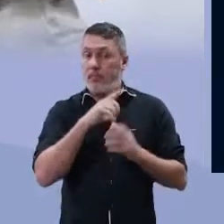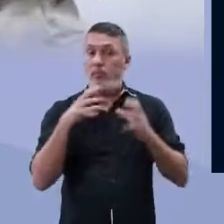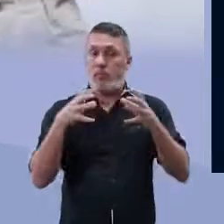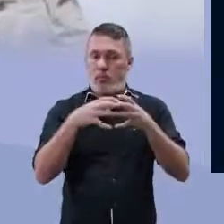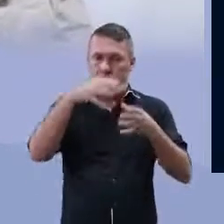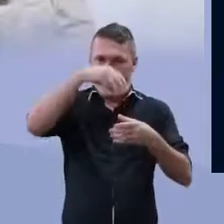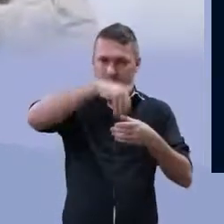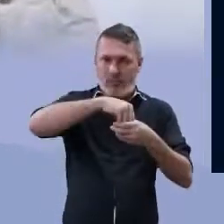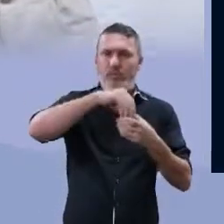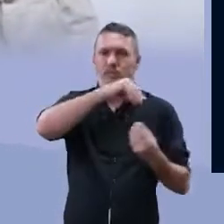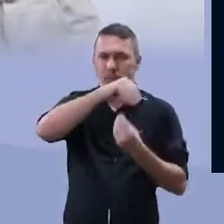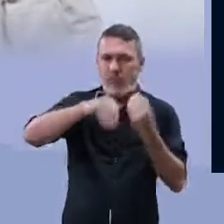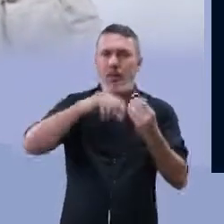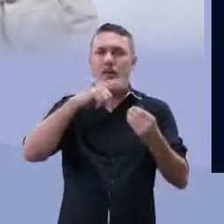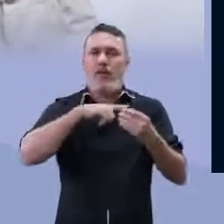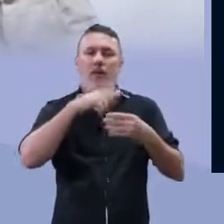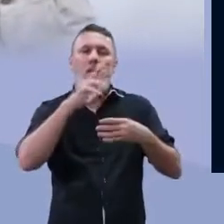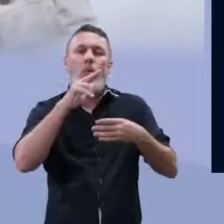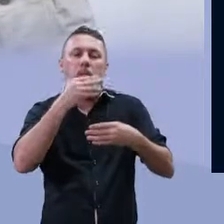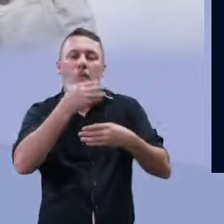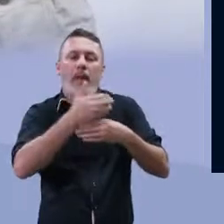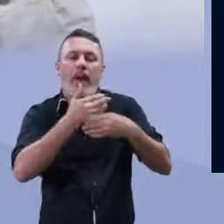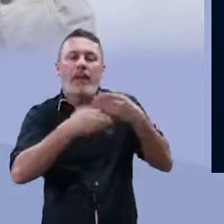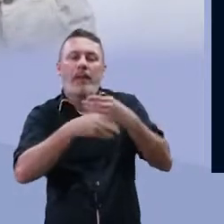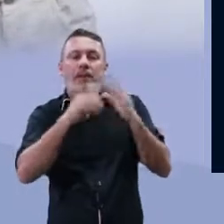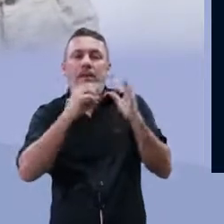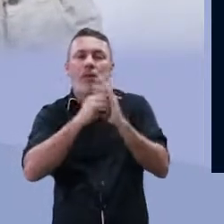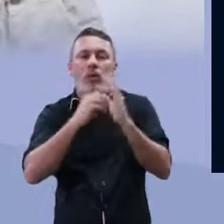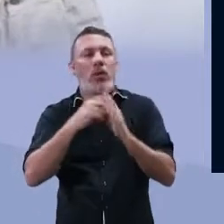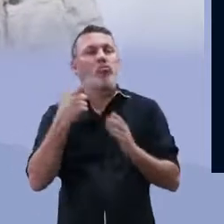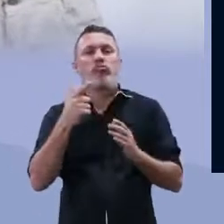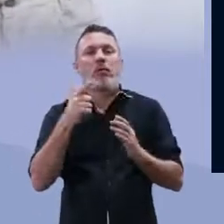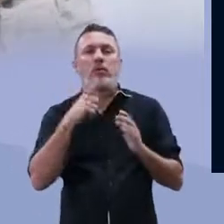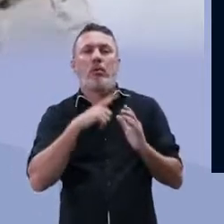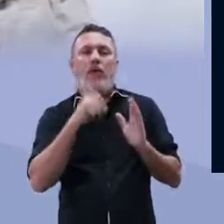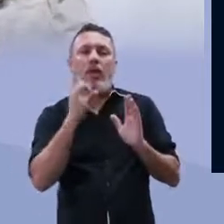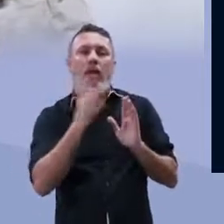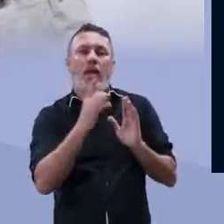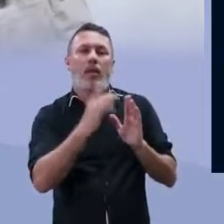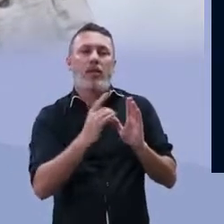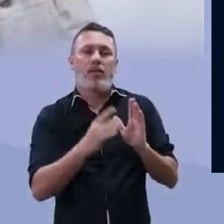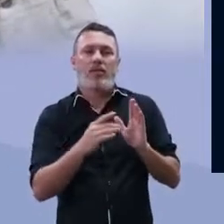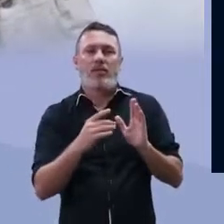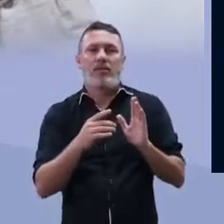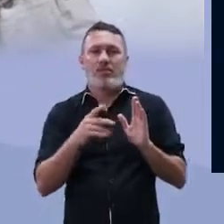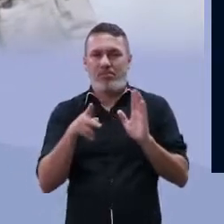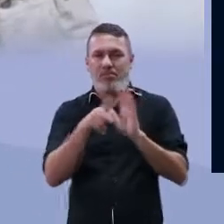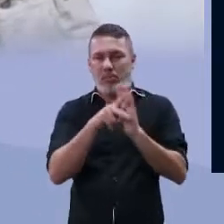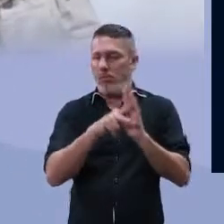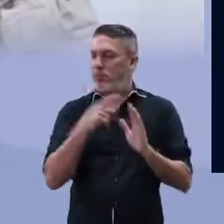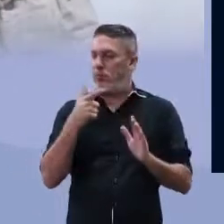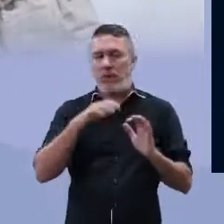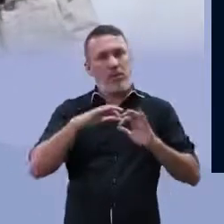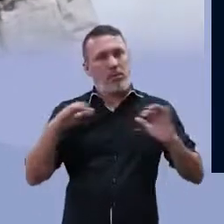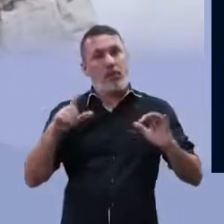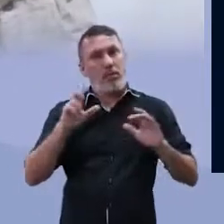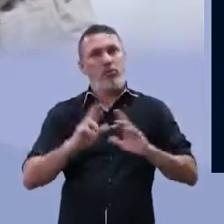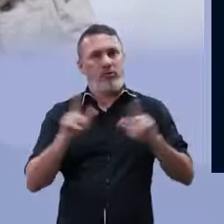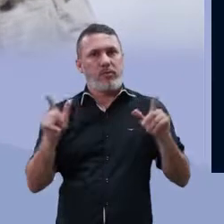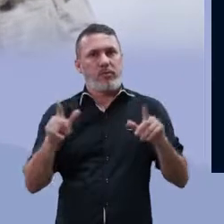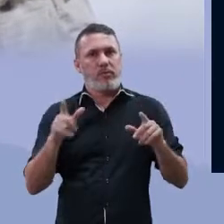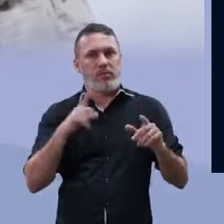mesmo estando junto desse grupo, a parede celular delas não tem esse constituinte, que é chamado de